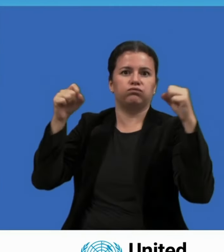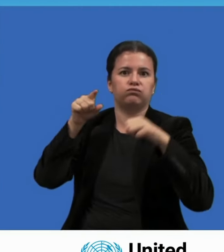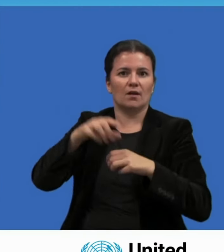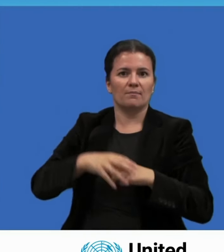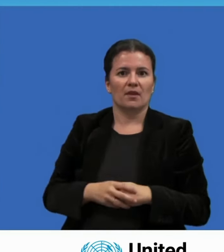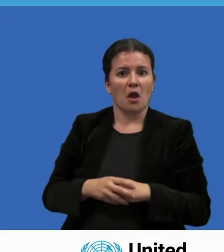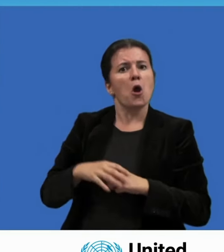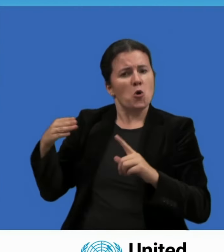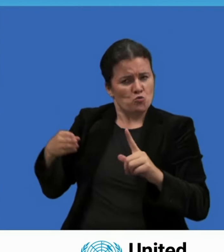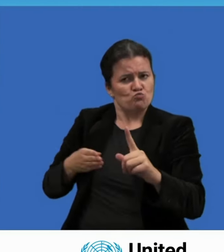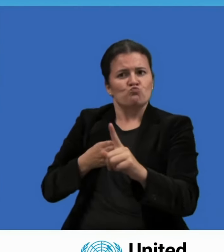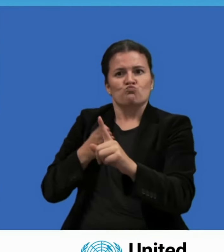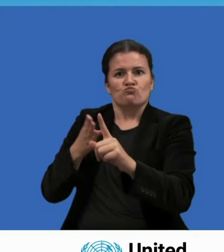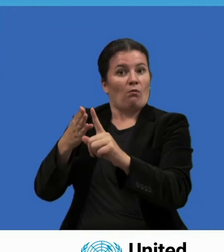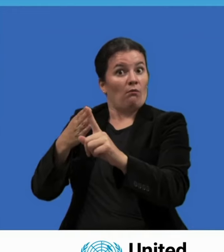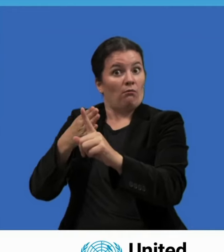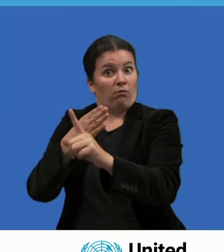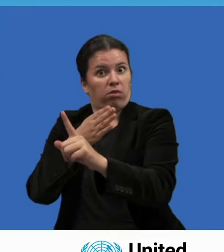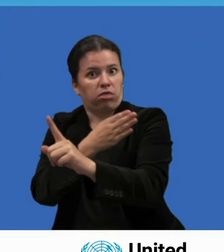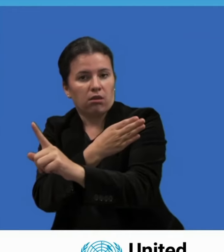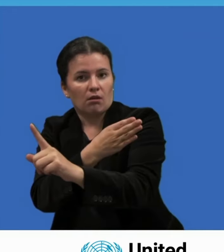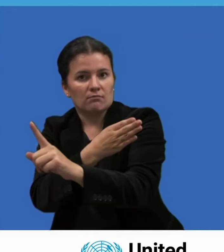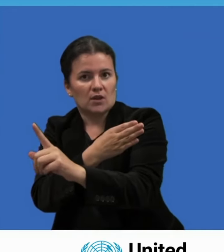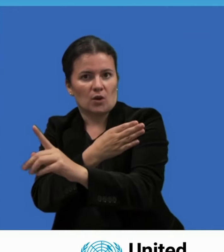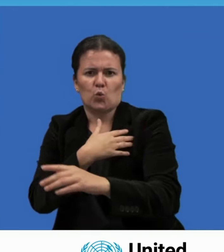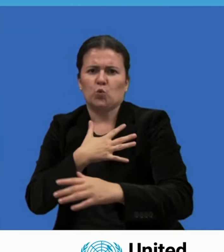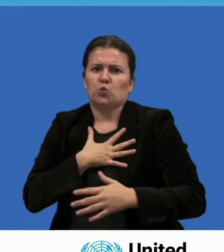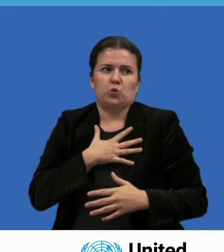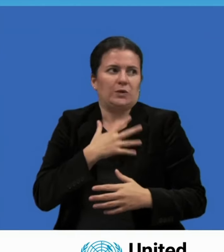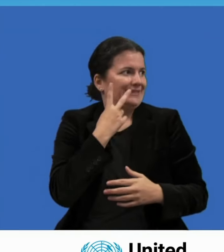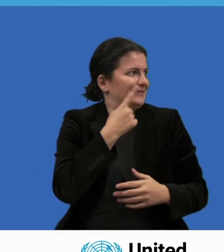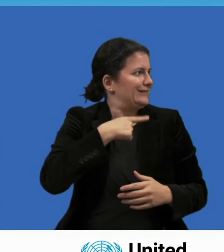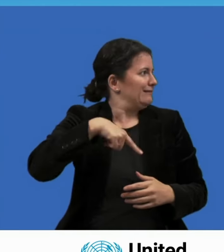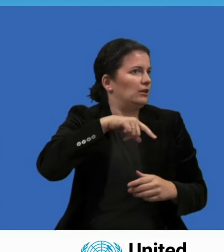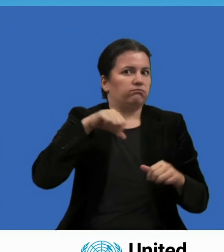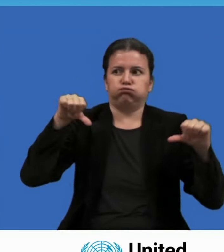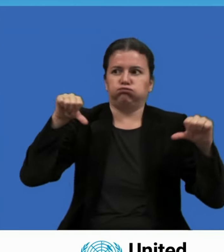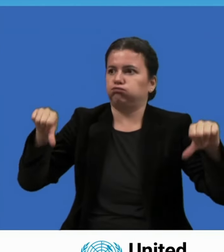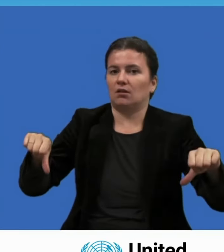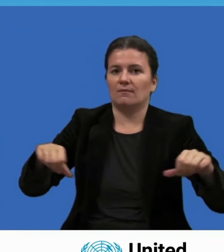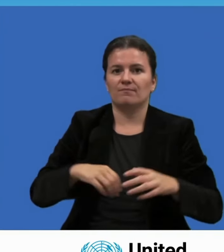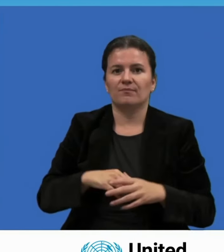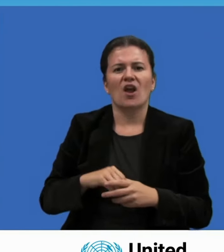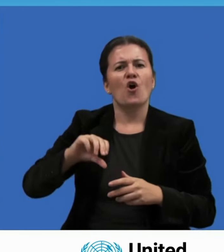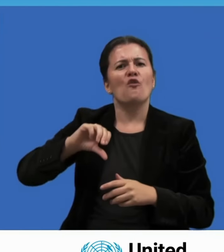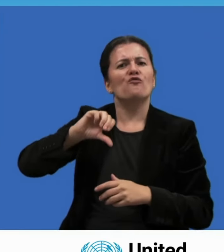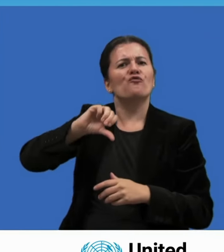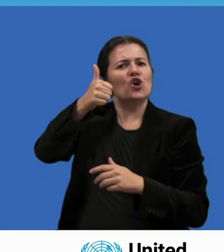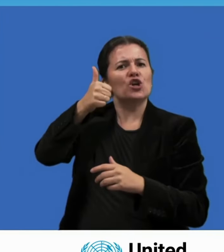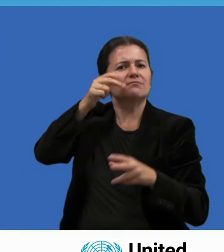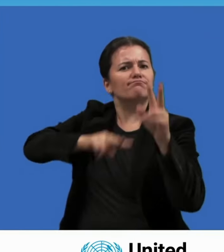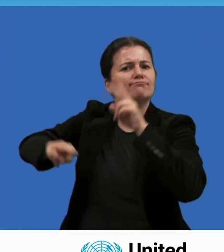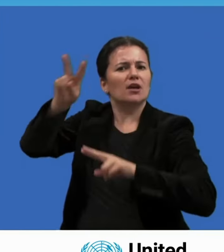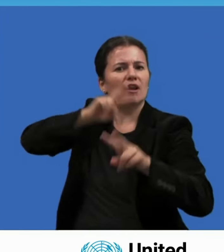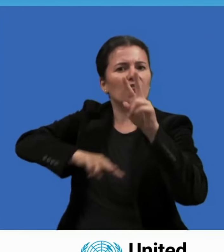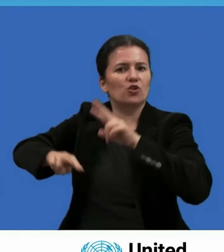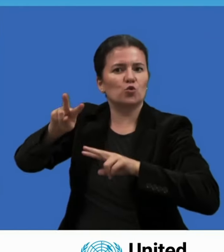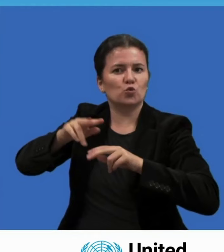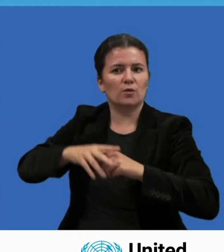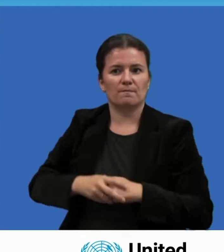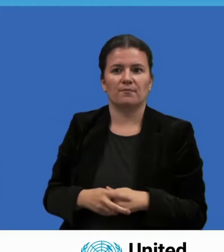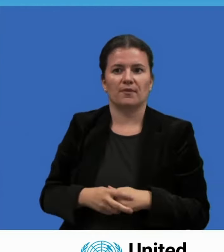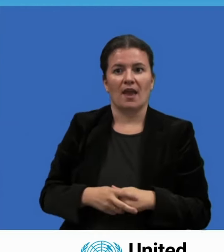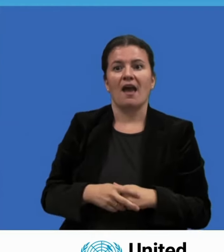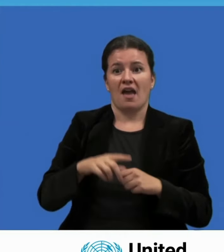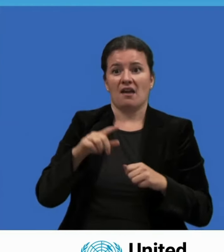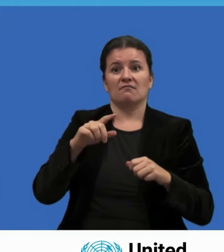apenas 17% das metas da Agenda 2030 serão atingidas dentro do prazo. Na presidência do